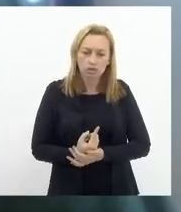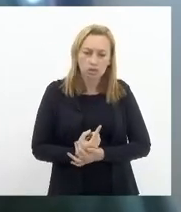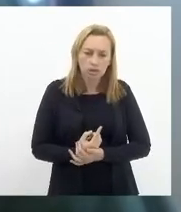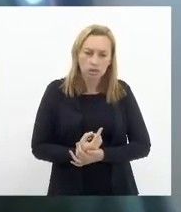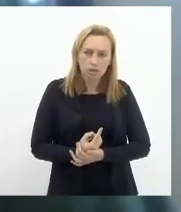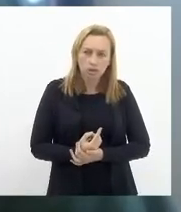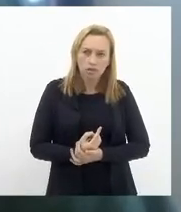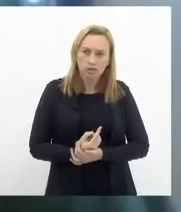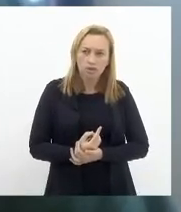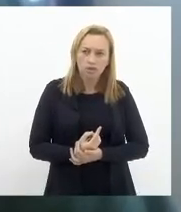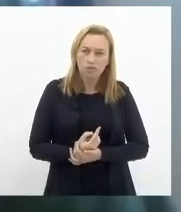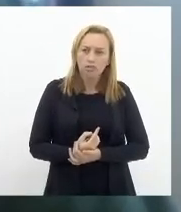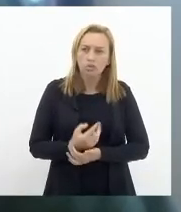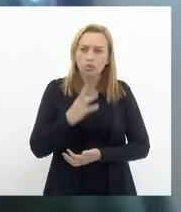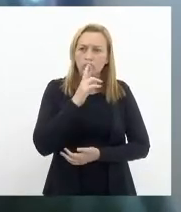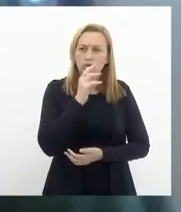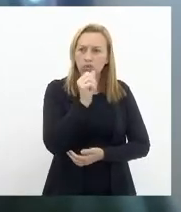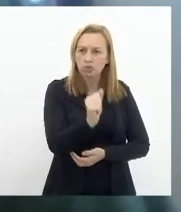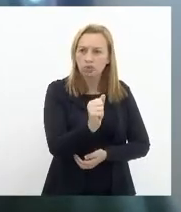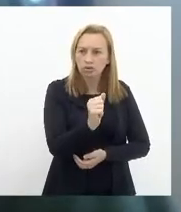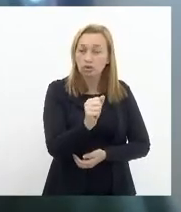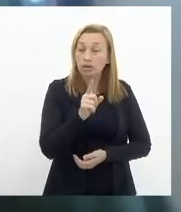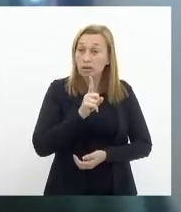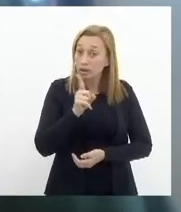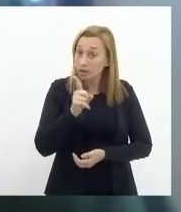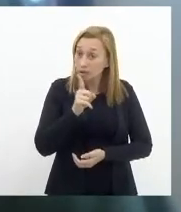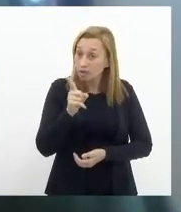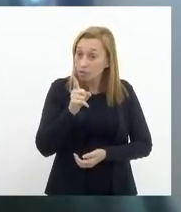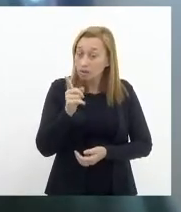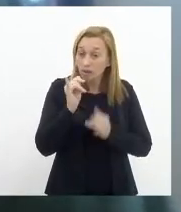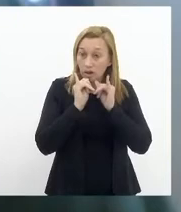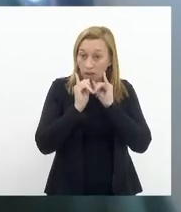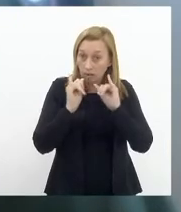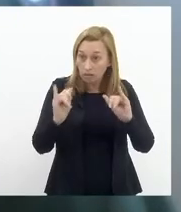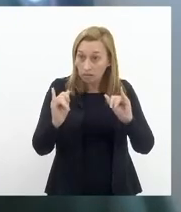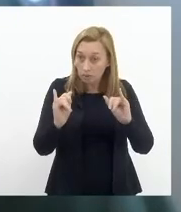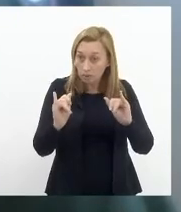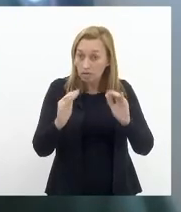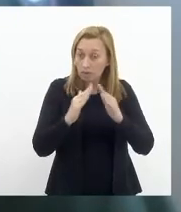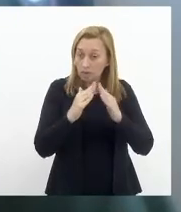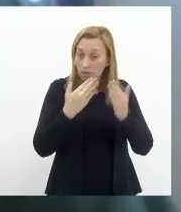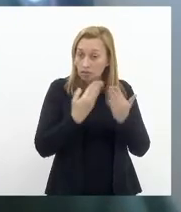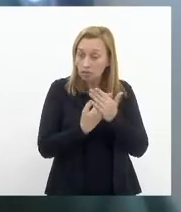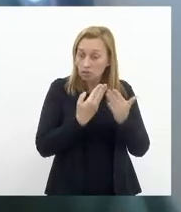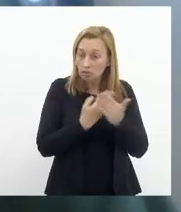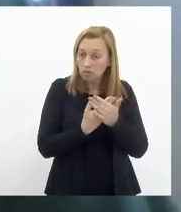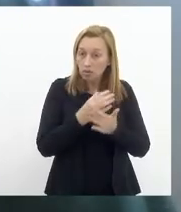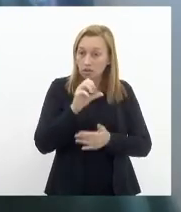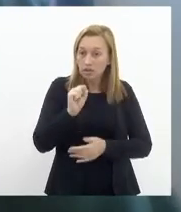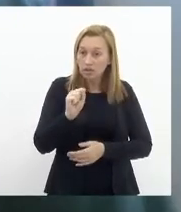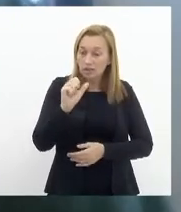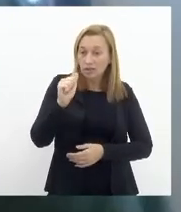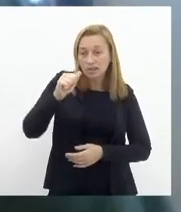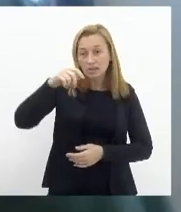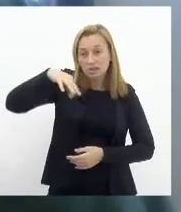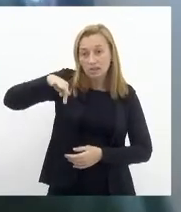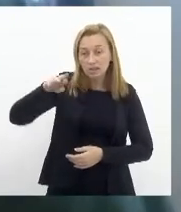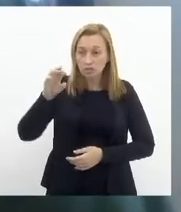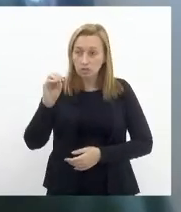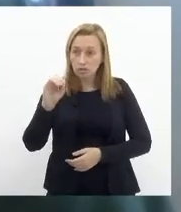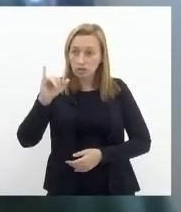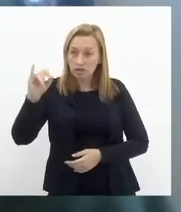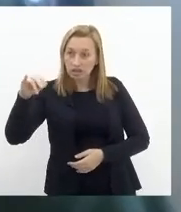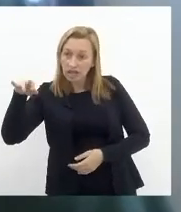Rodrigo Amorim ele comunicou a escola Santo Inácio e pediu